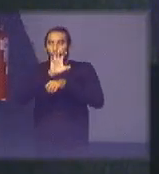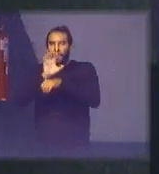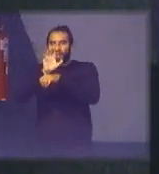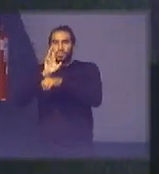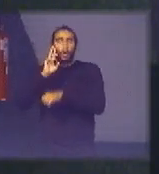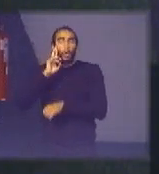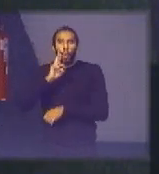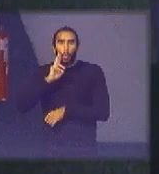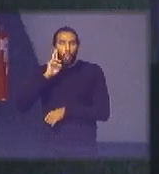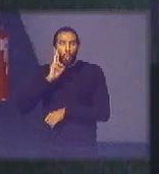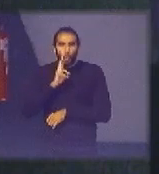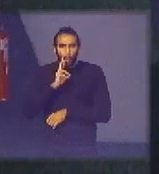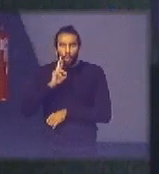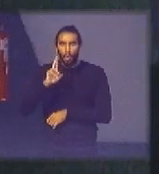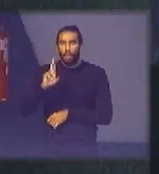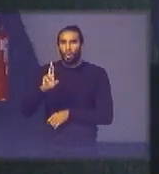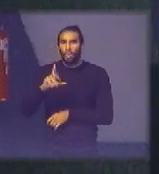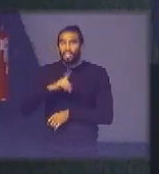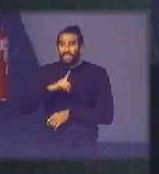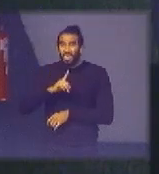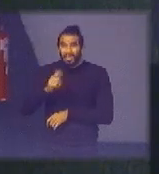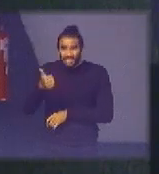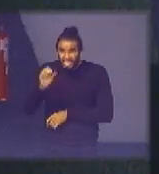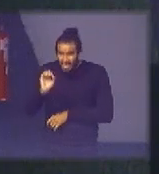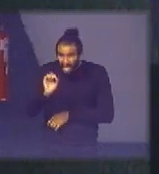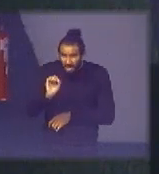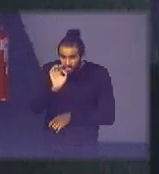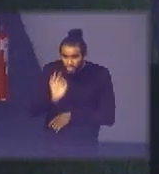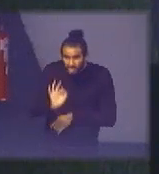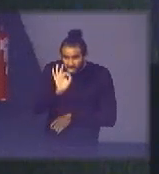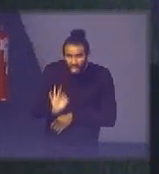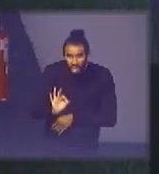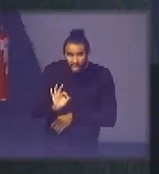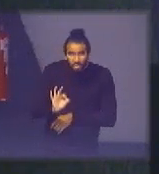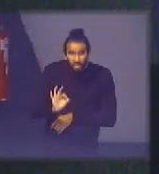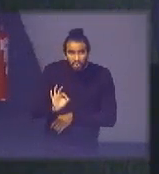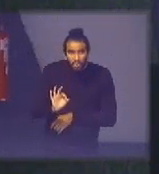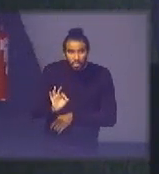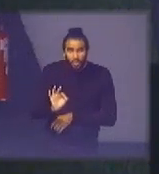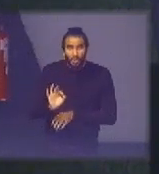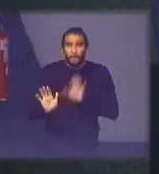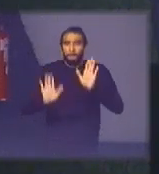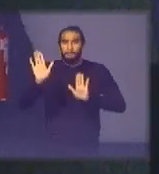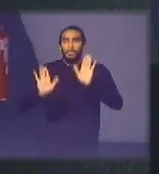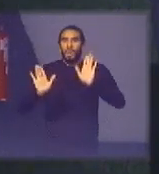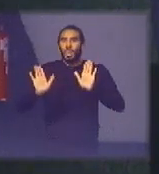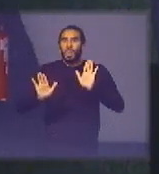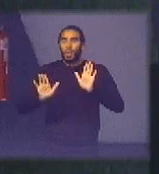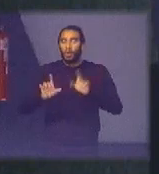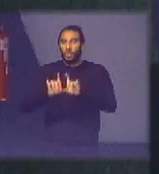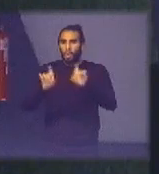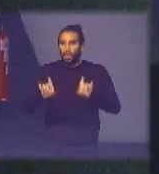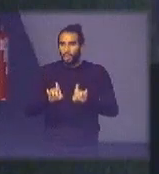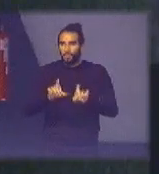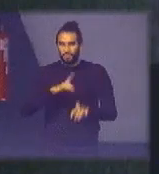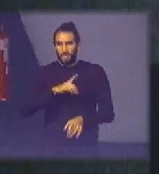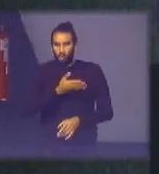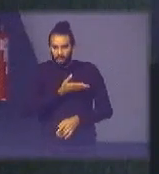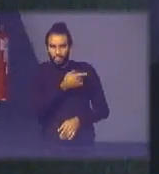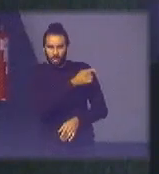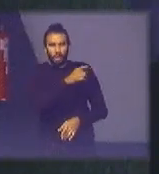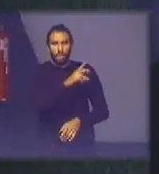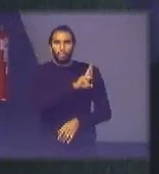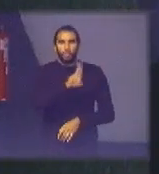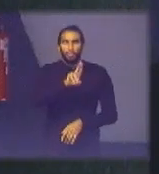pregão eletrônico aí é a realidade por quê? porque teve interesse do Estado tem um colega meu chamado Jamil